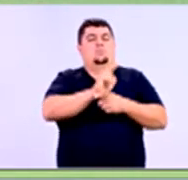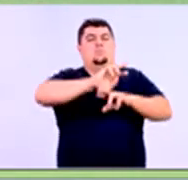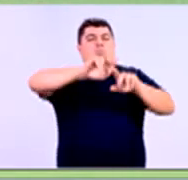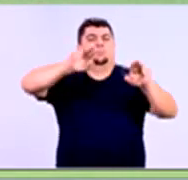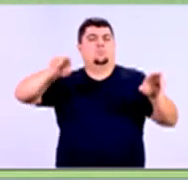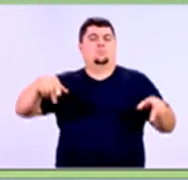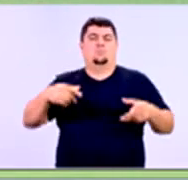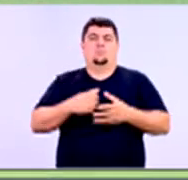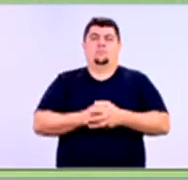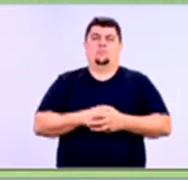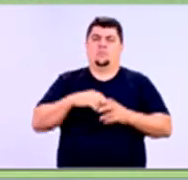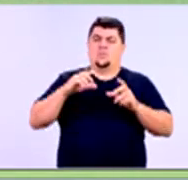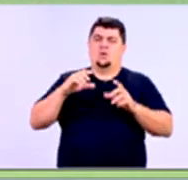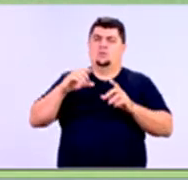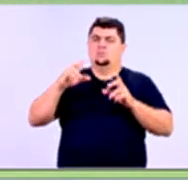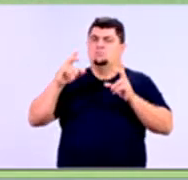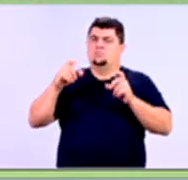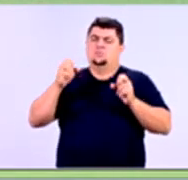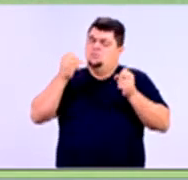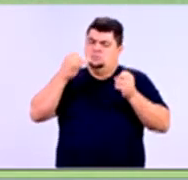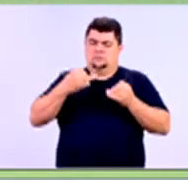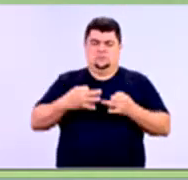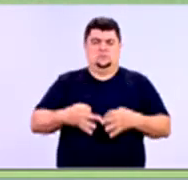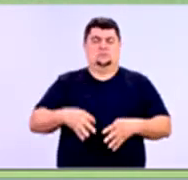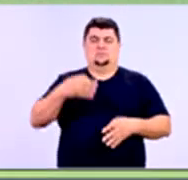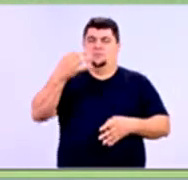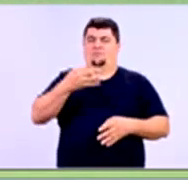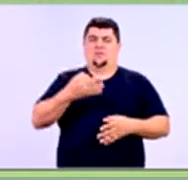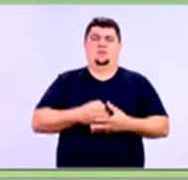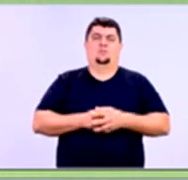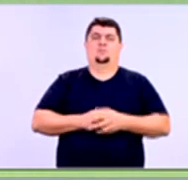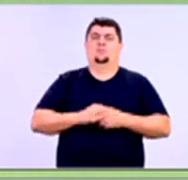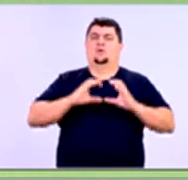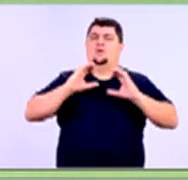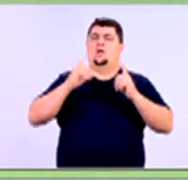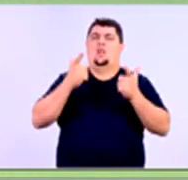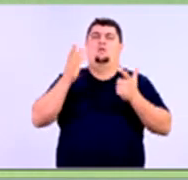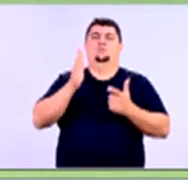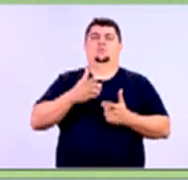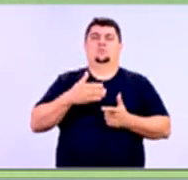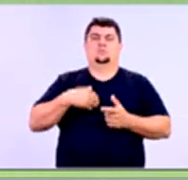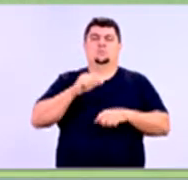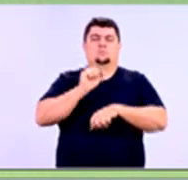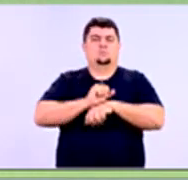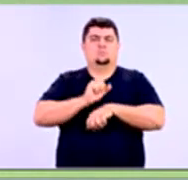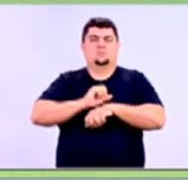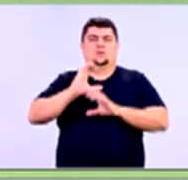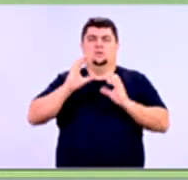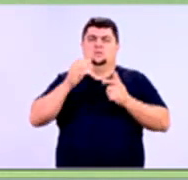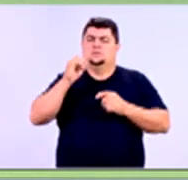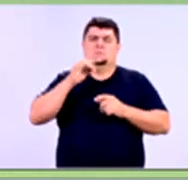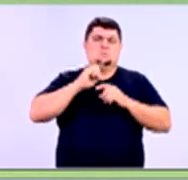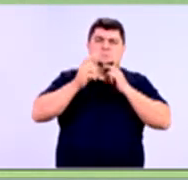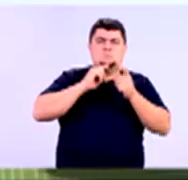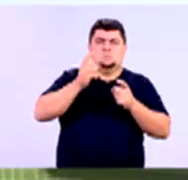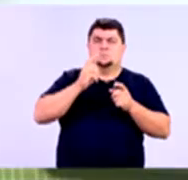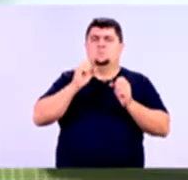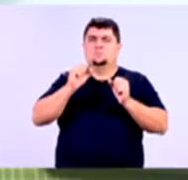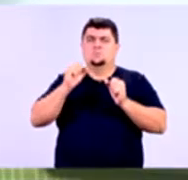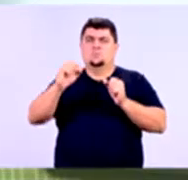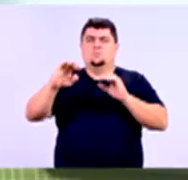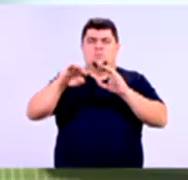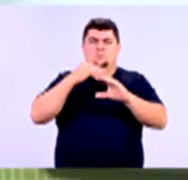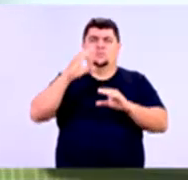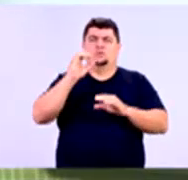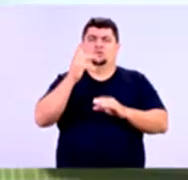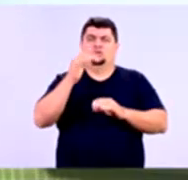sobre esse conceito, professor? Não, acho que ficou bem claro. Espero que tenha ficado bem claro, gente. Qualquer dúvida que tenha ficado, por favor, mande as